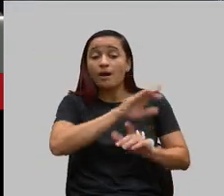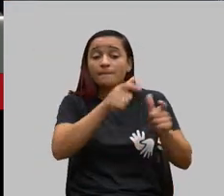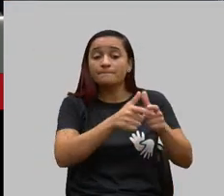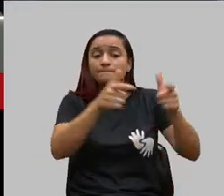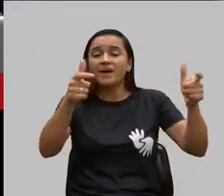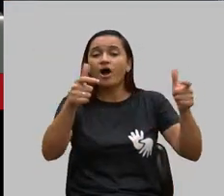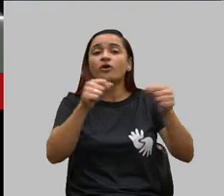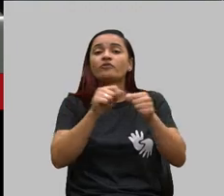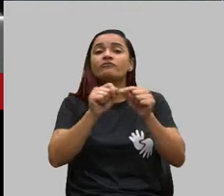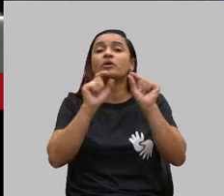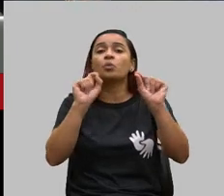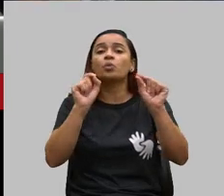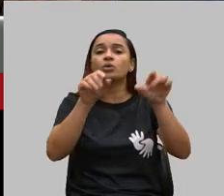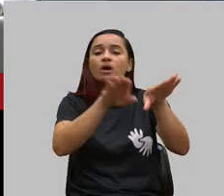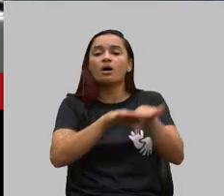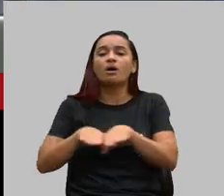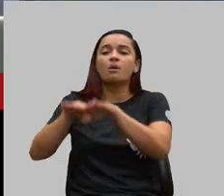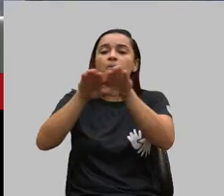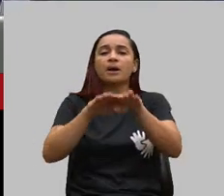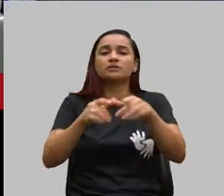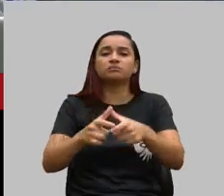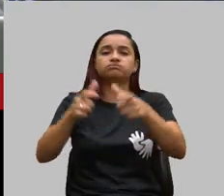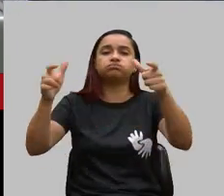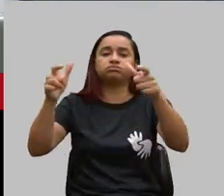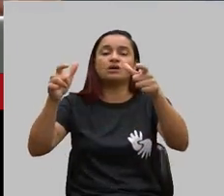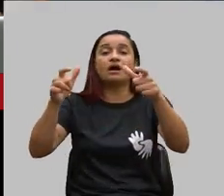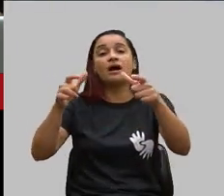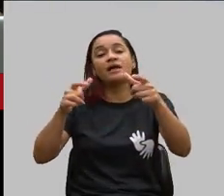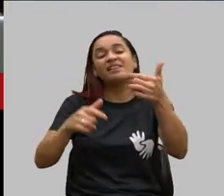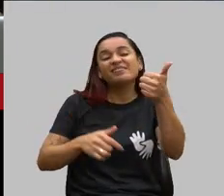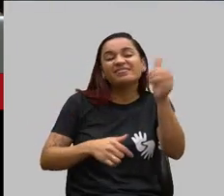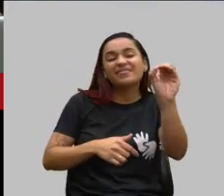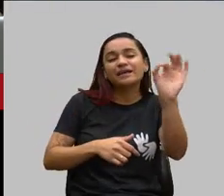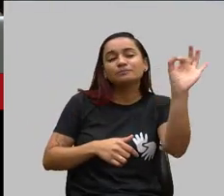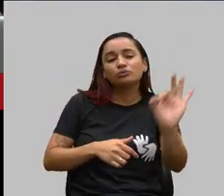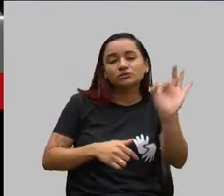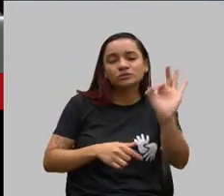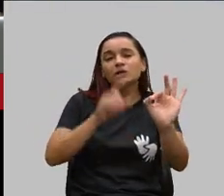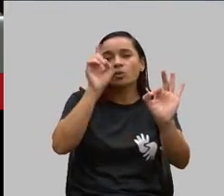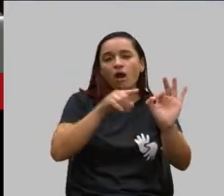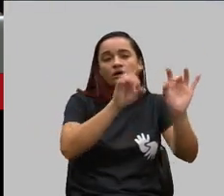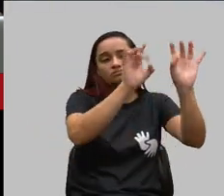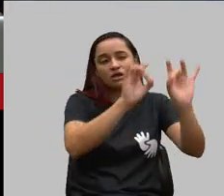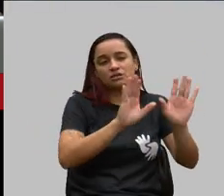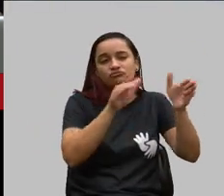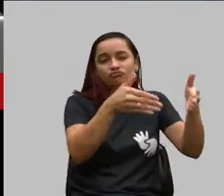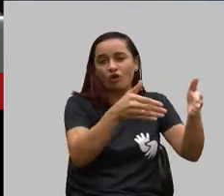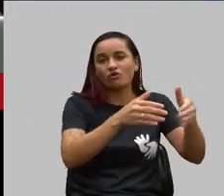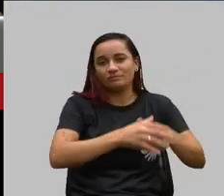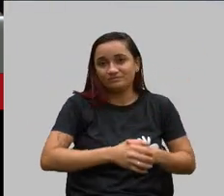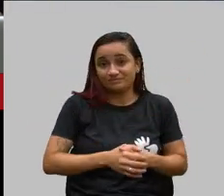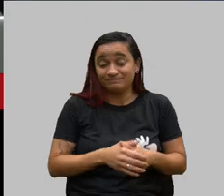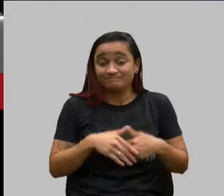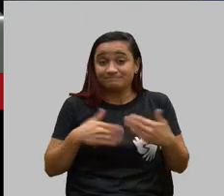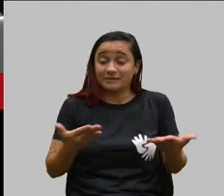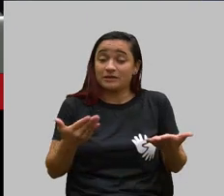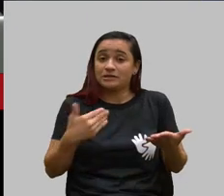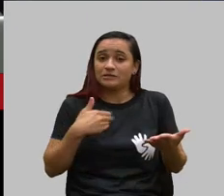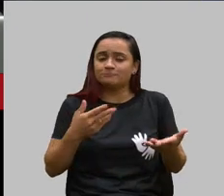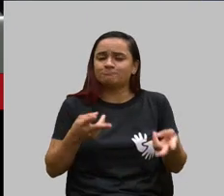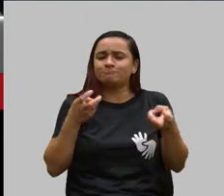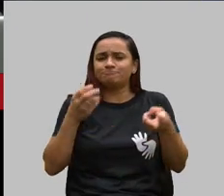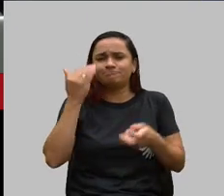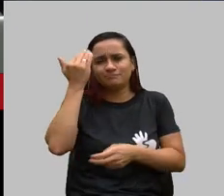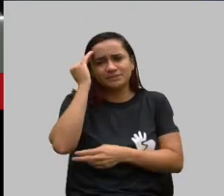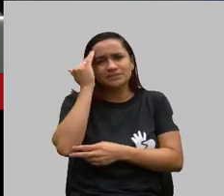coletiva, e 10% são feitos na modelagem convencional. Sei bem, a partir do momento que você